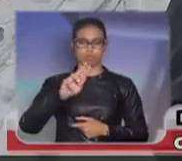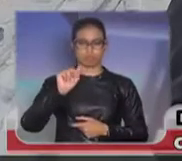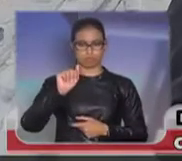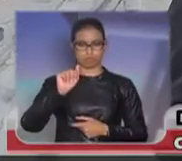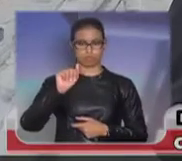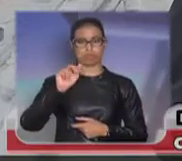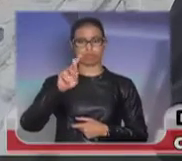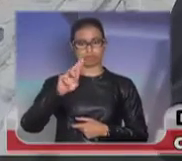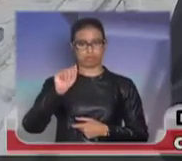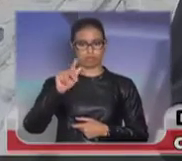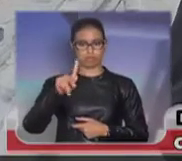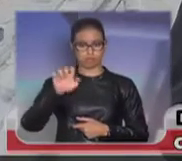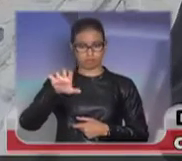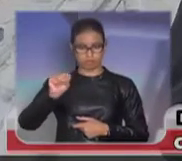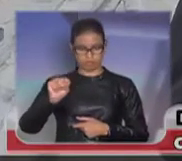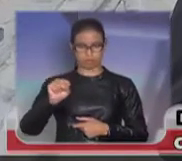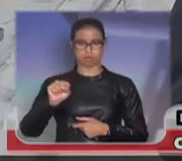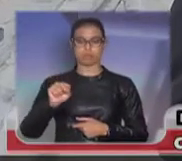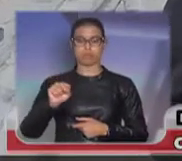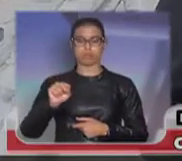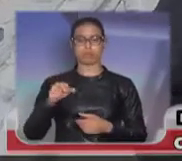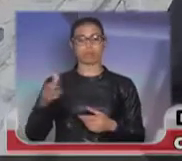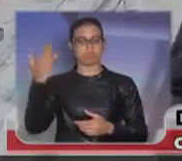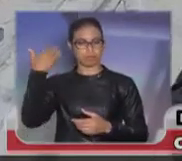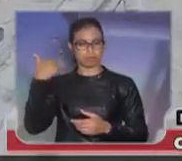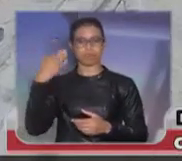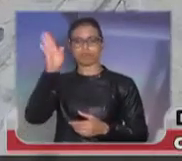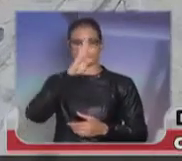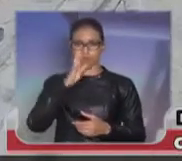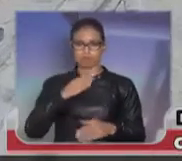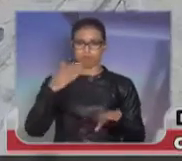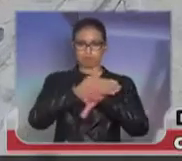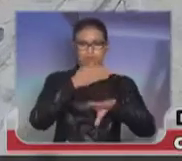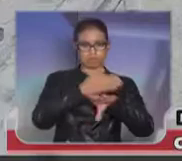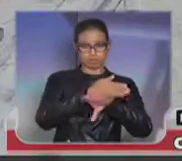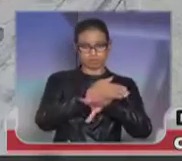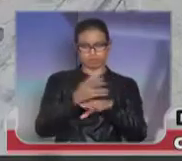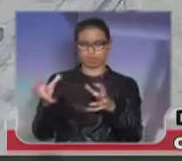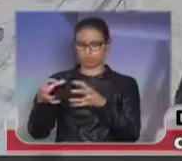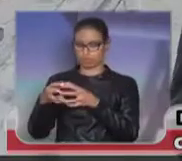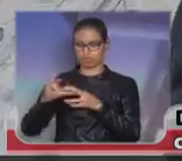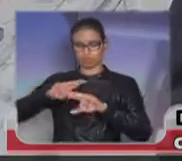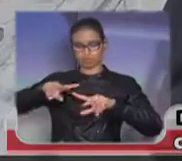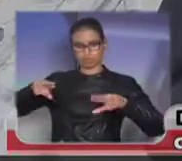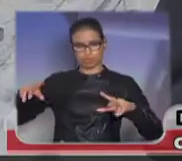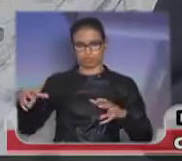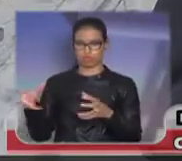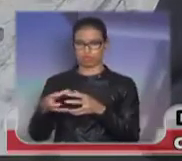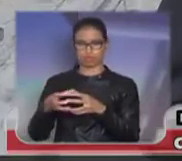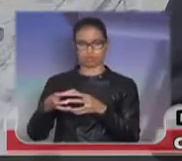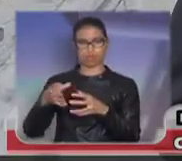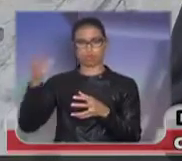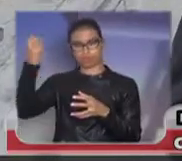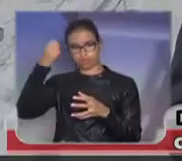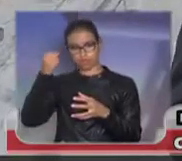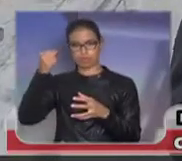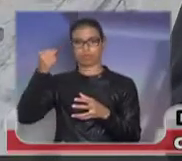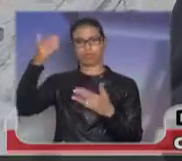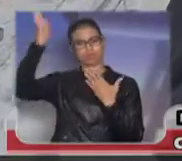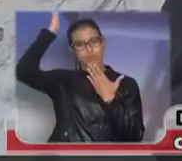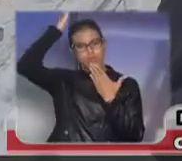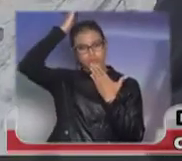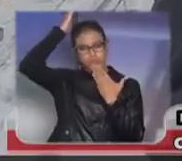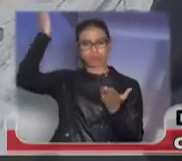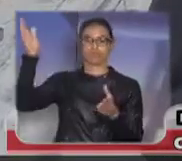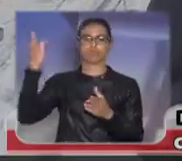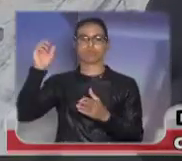Brasil participou com efetivos totalmente mesclados, miscigenados, brancos, negros, ameríndios, como o